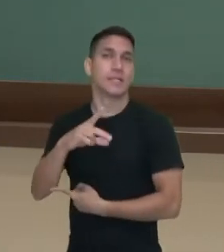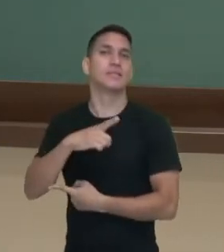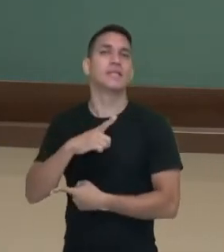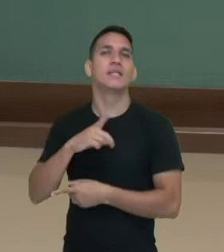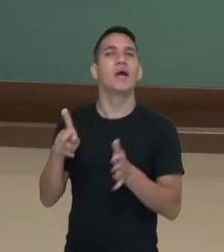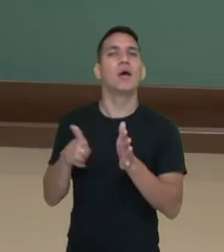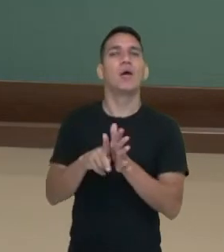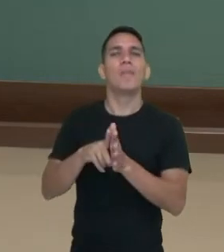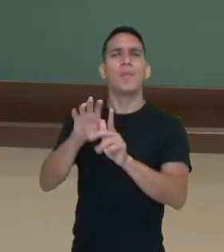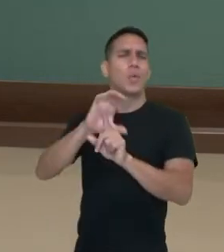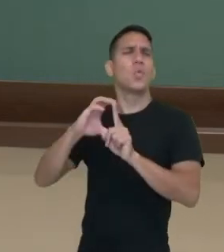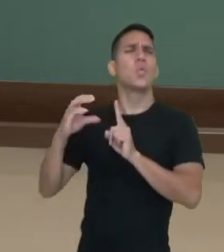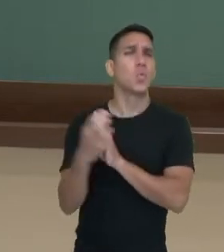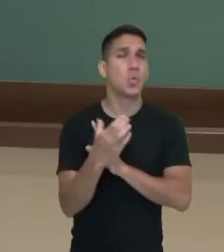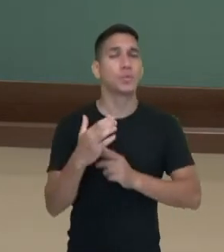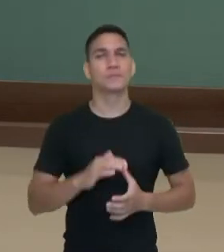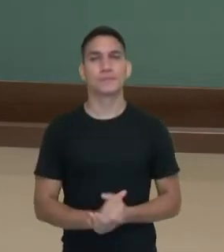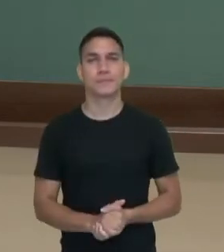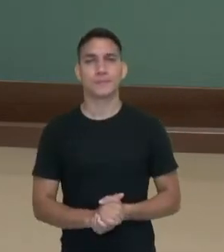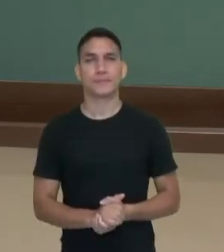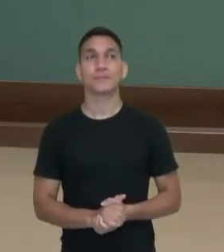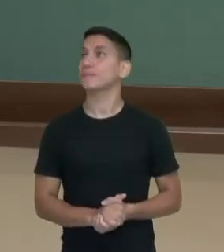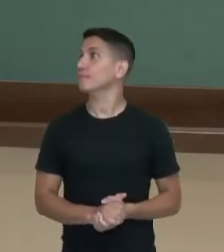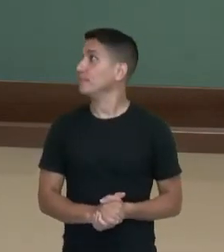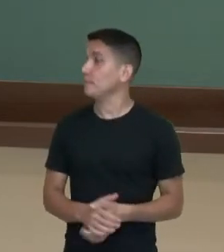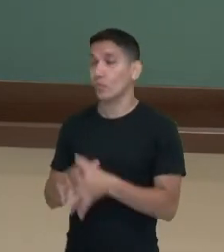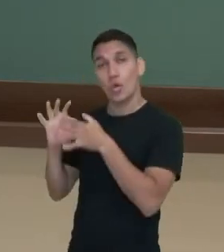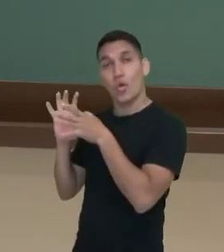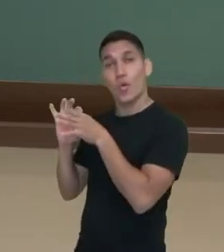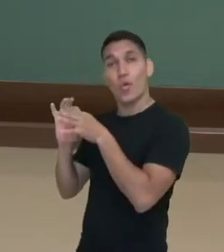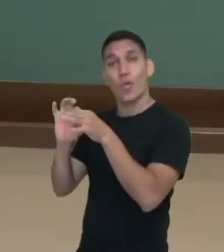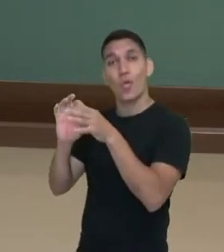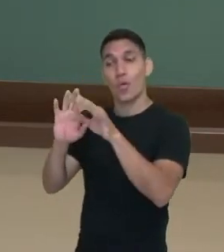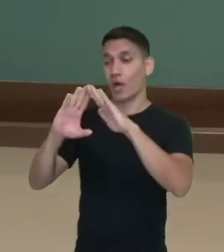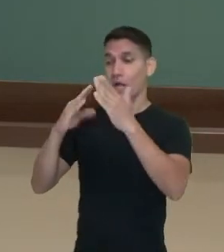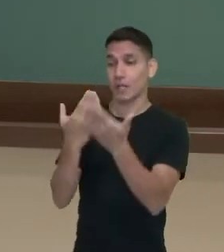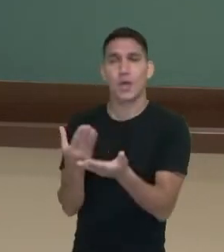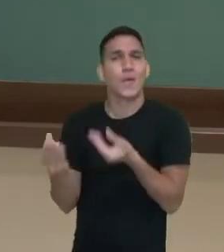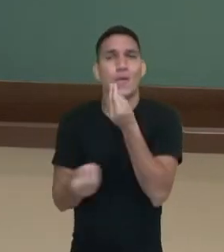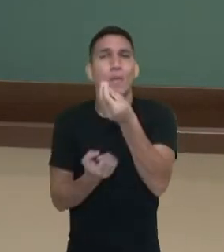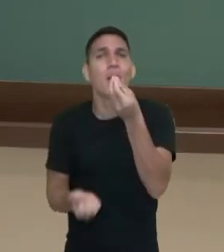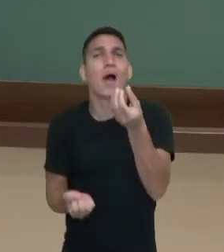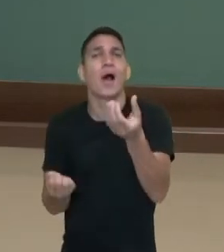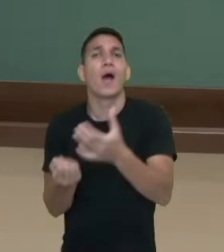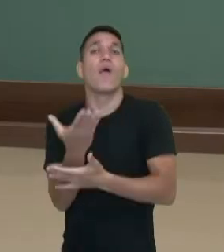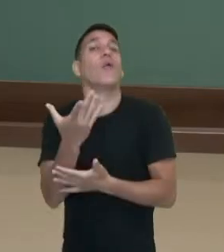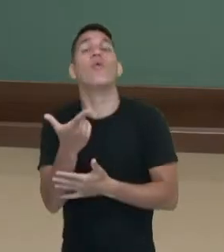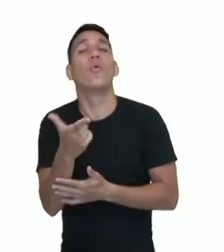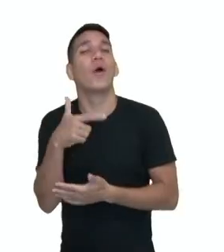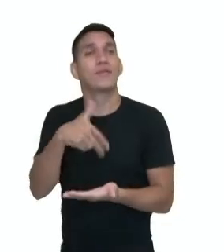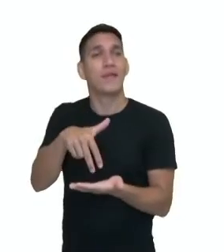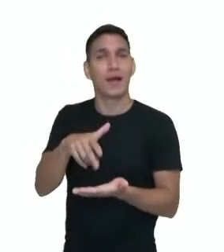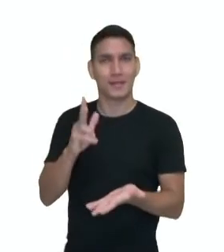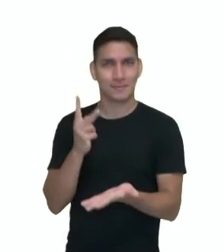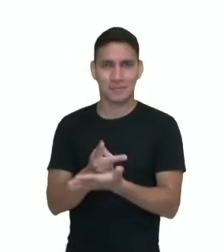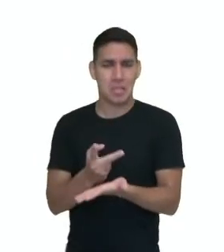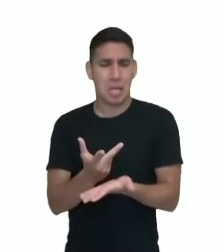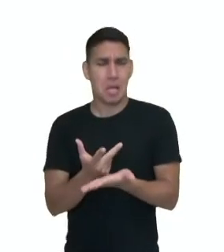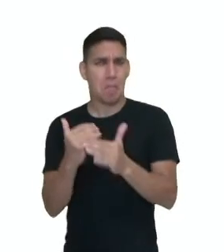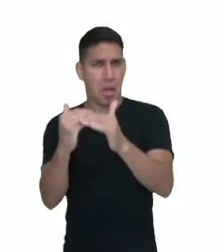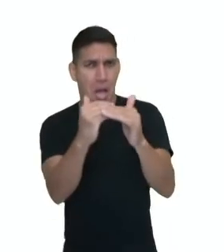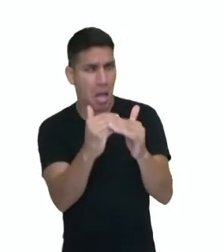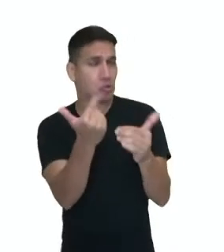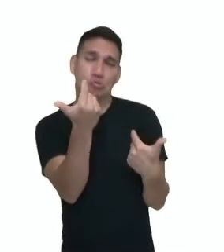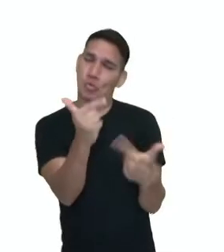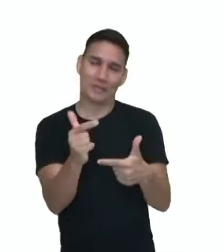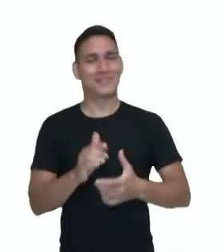cultos. E no contexto escolar? Como é que vem essa dança? Ela vem assim, sem padrões definidos. Então,